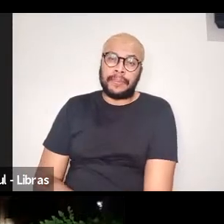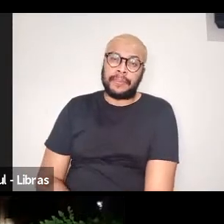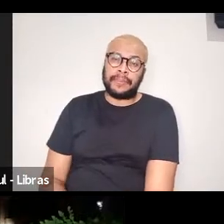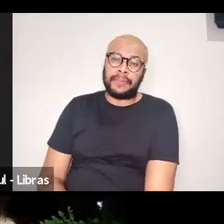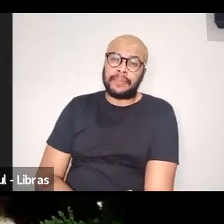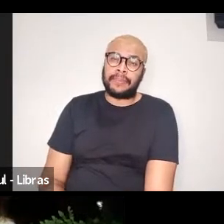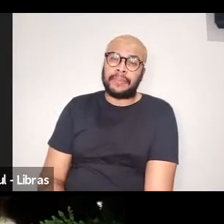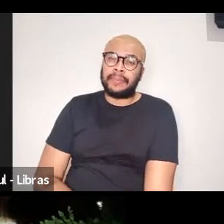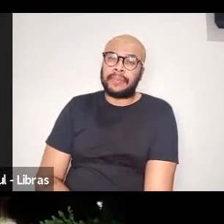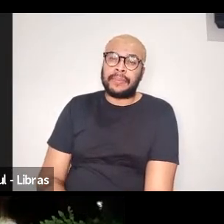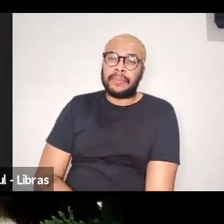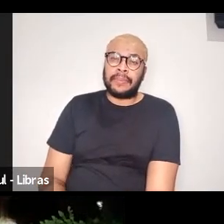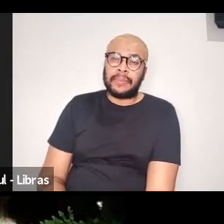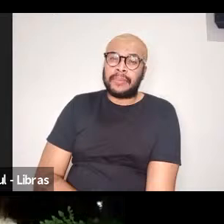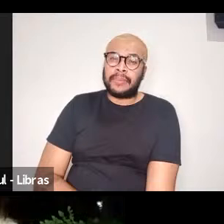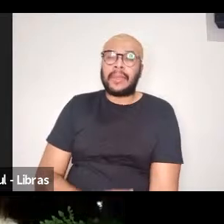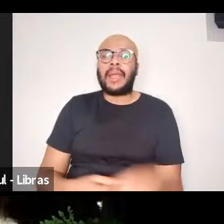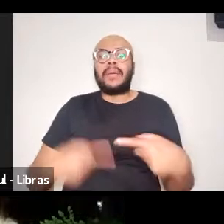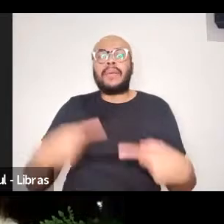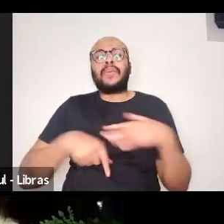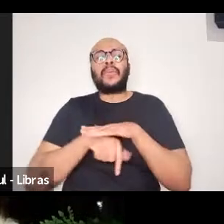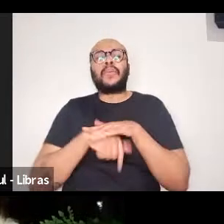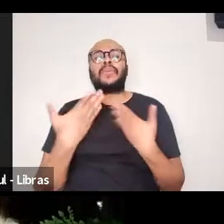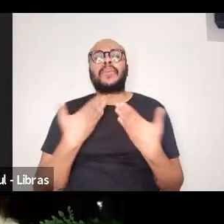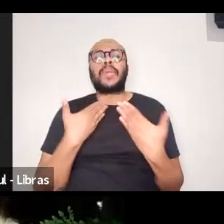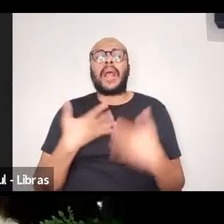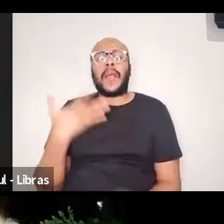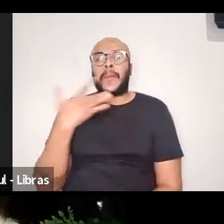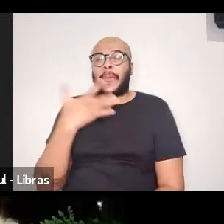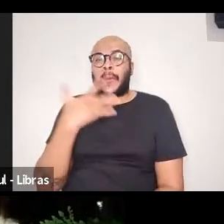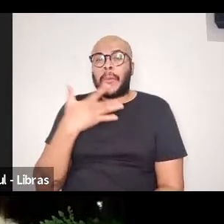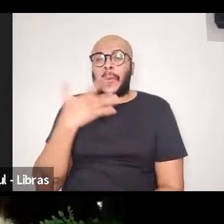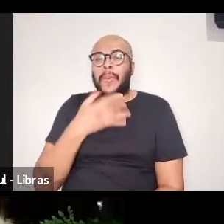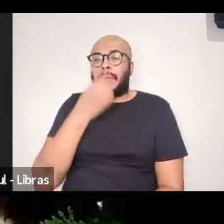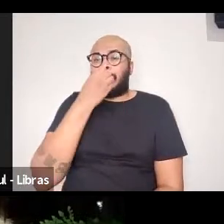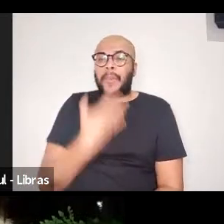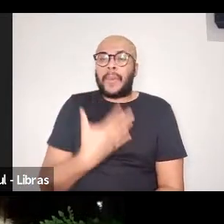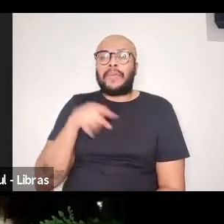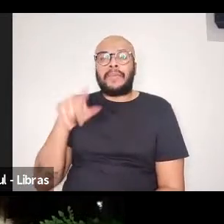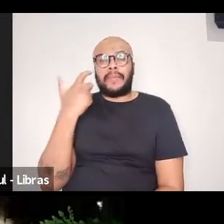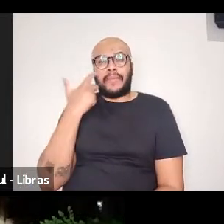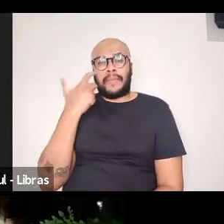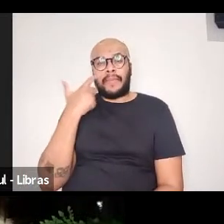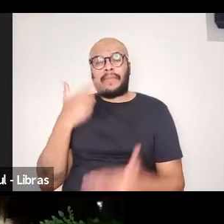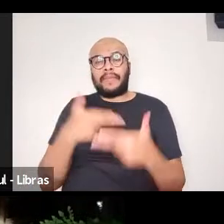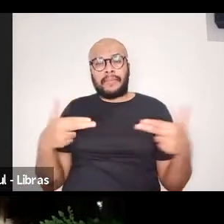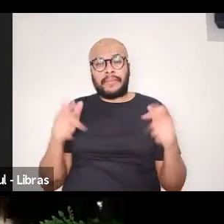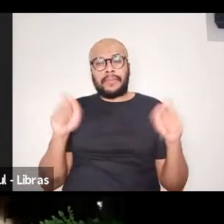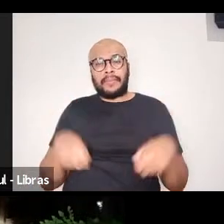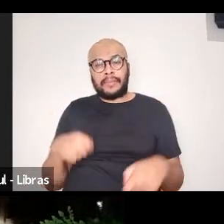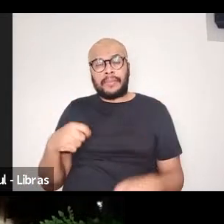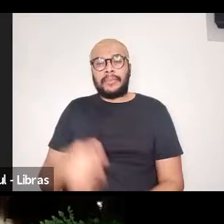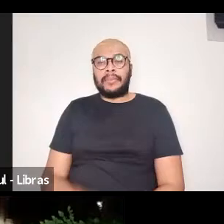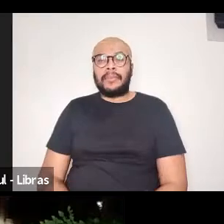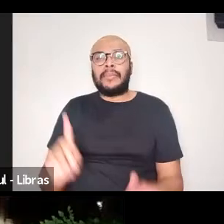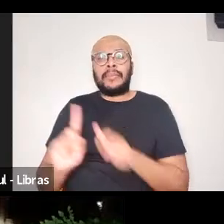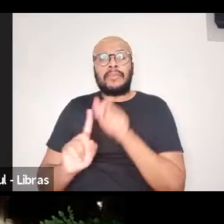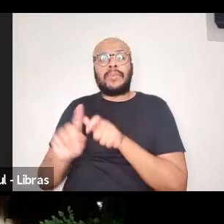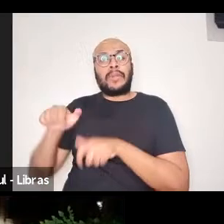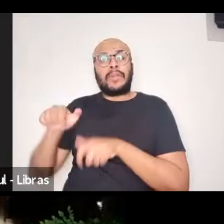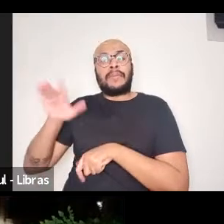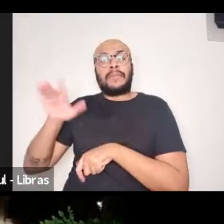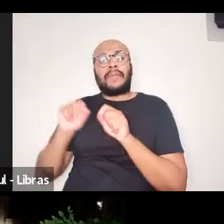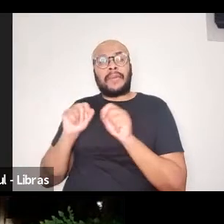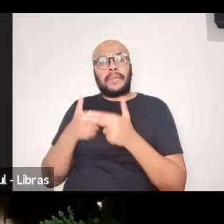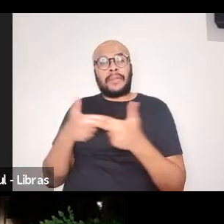um diálogo muito, muito agradável quando você vê isso. Uma das pessoas que faz isso muito em